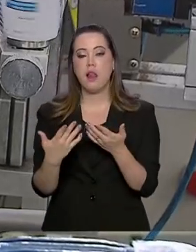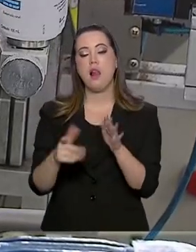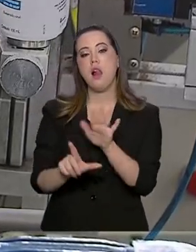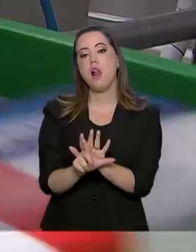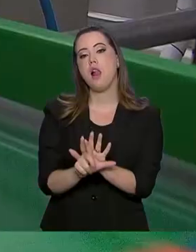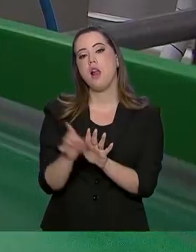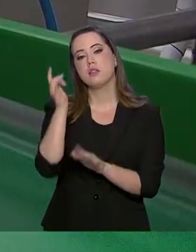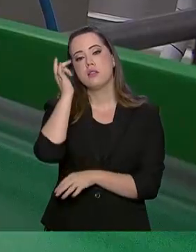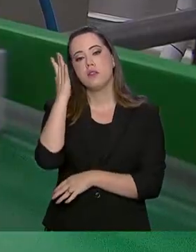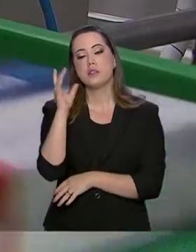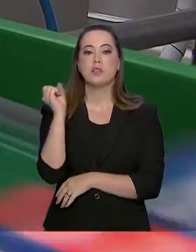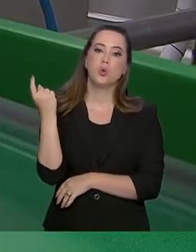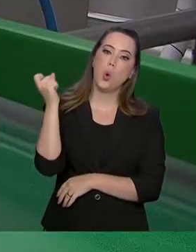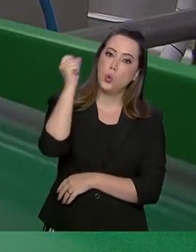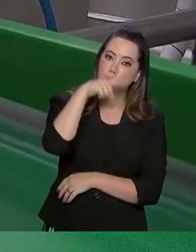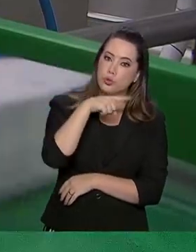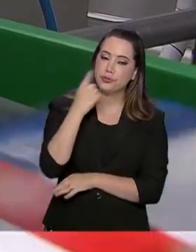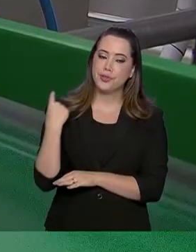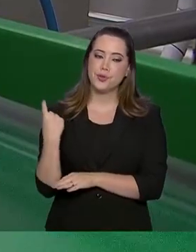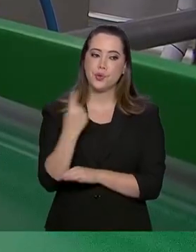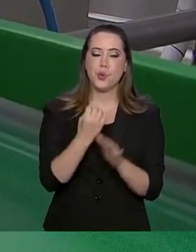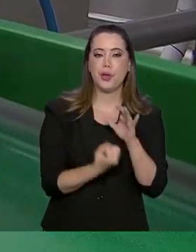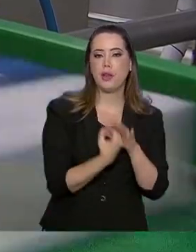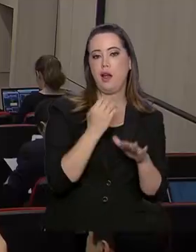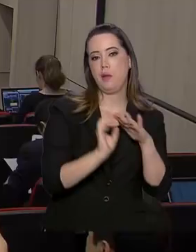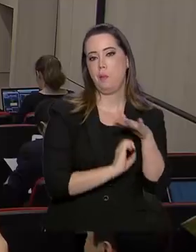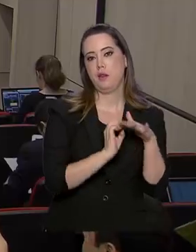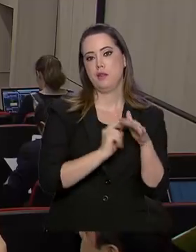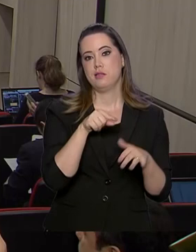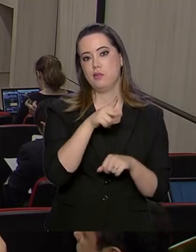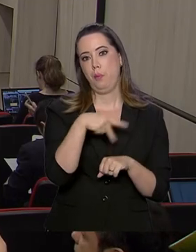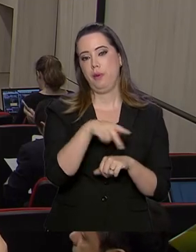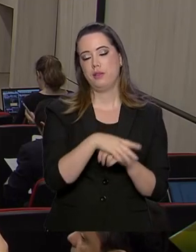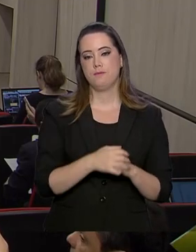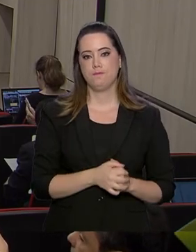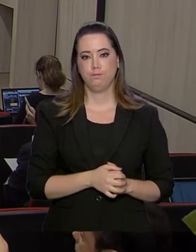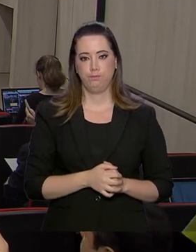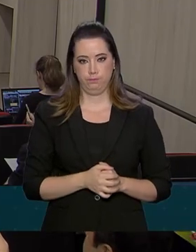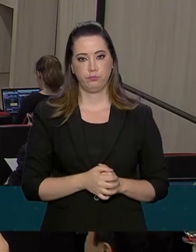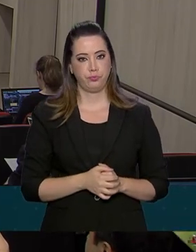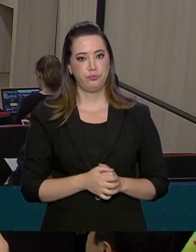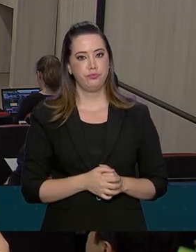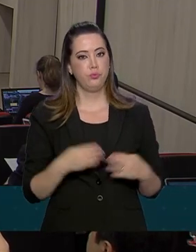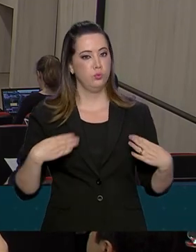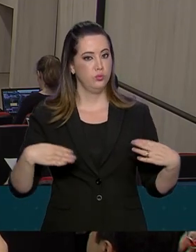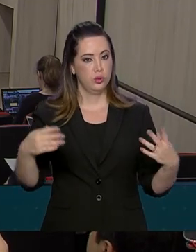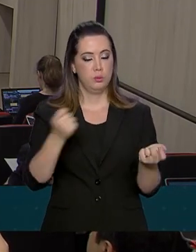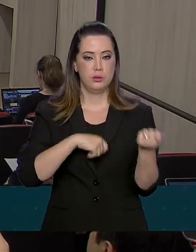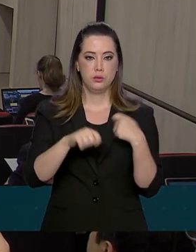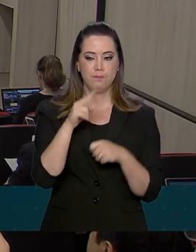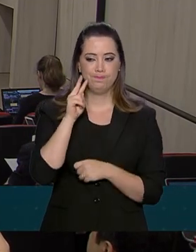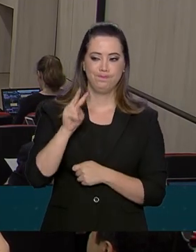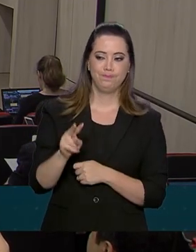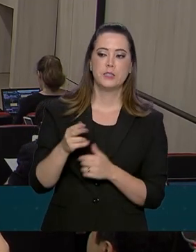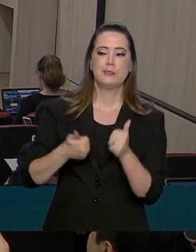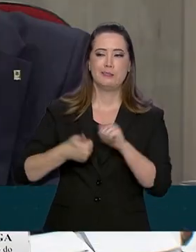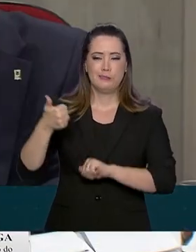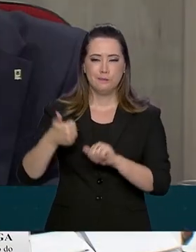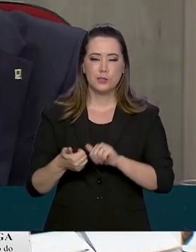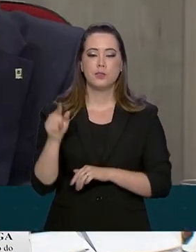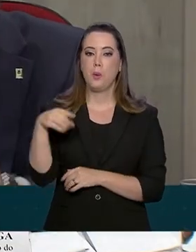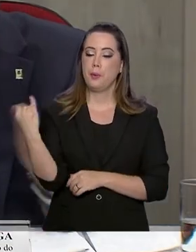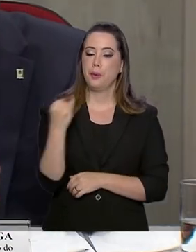facilitam ou dificultam as atividades das empresas. O Ministério da Economia reconhece a importância desses indicadores,